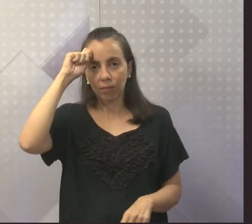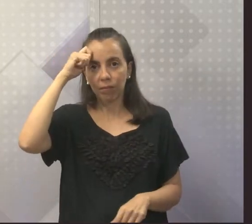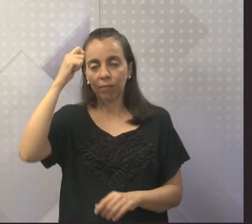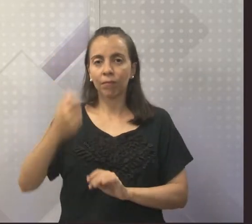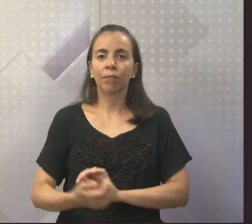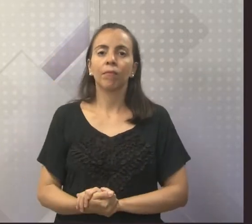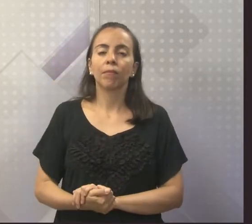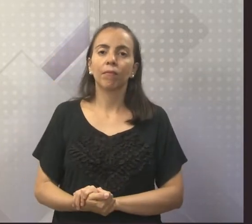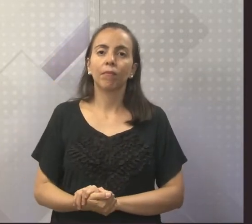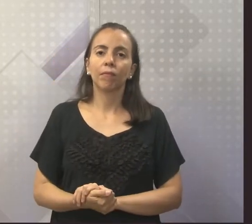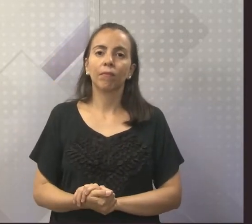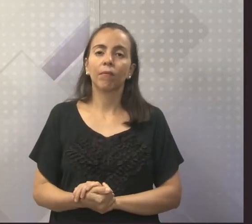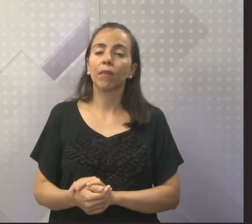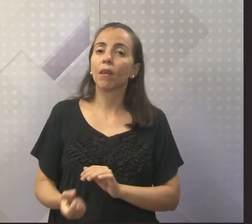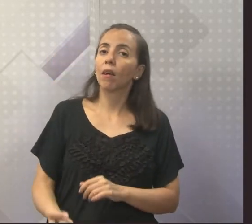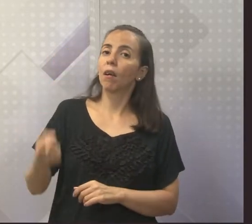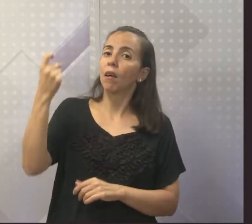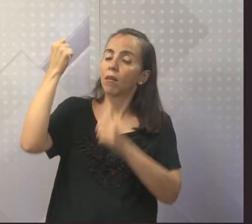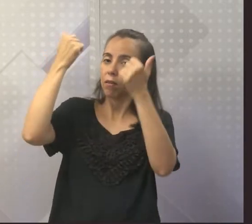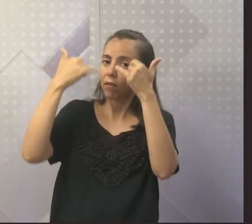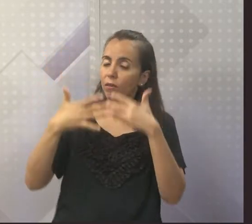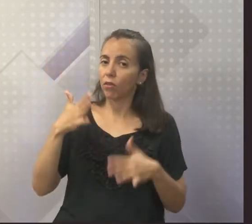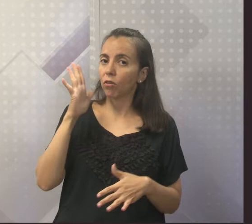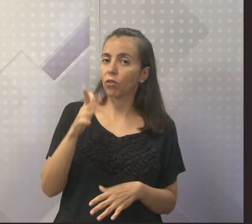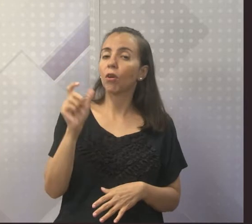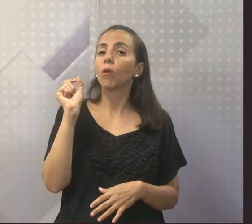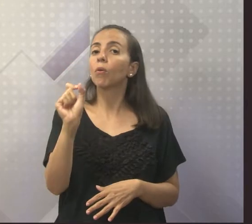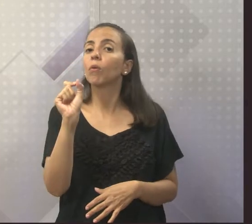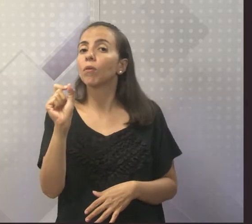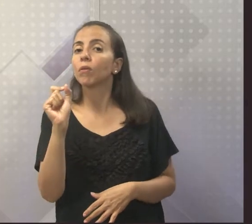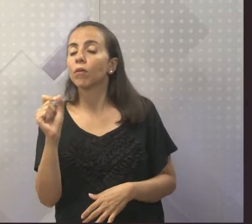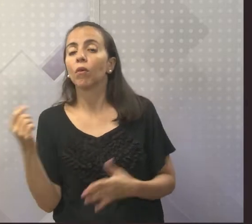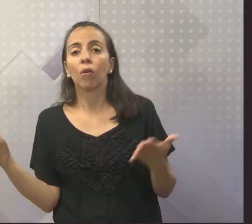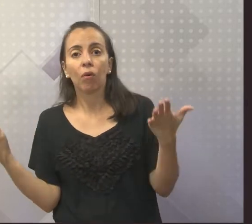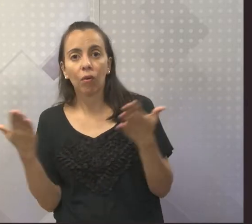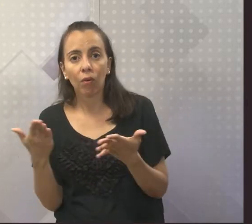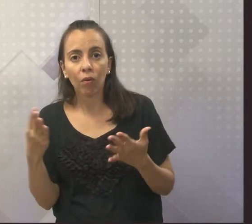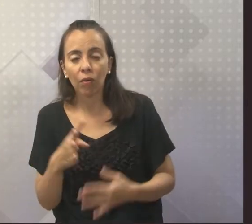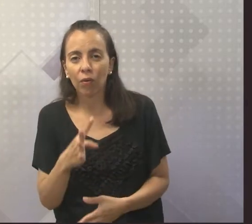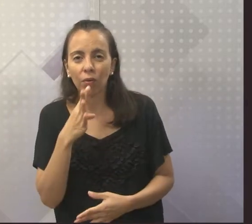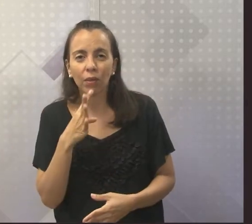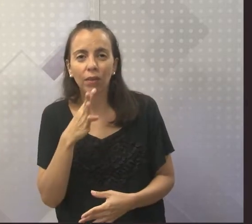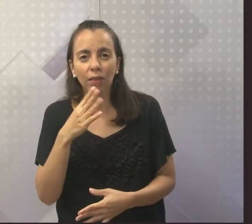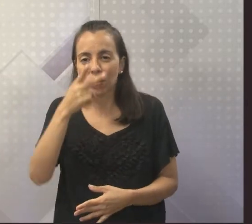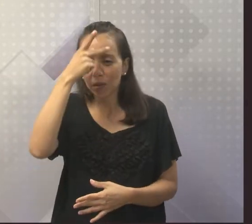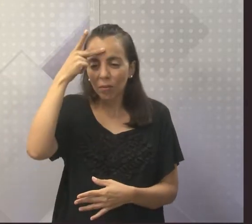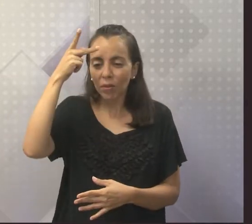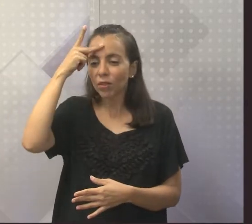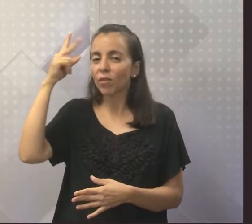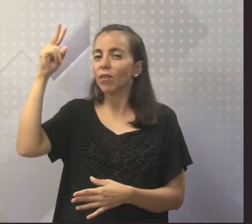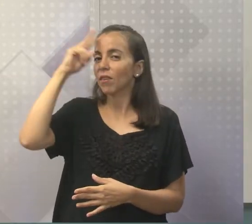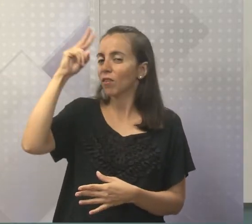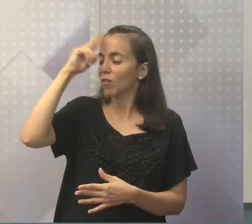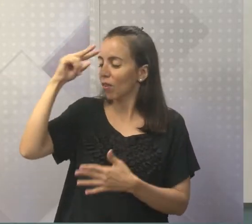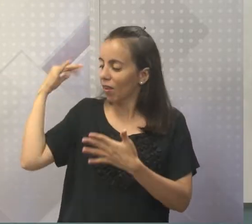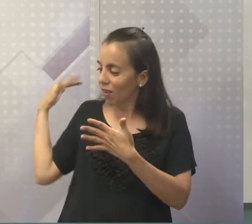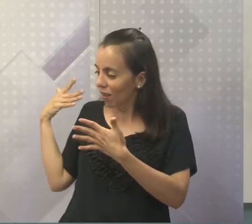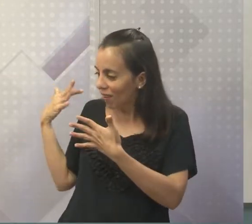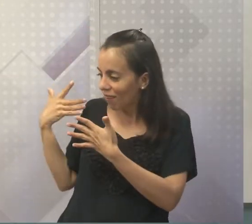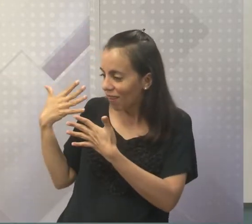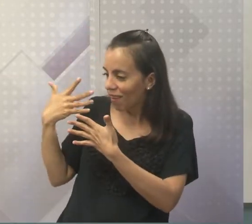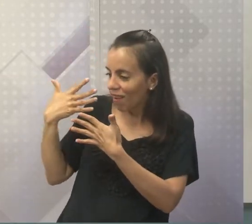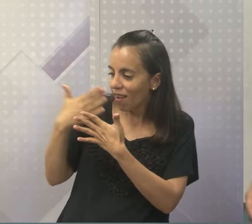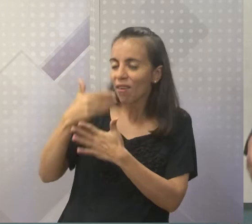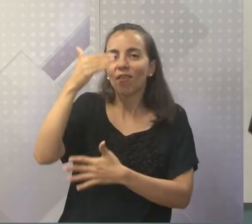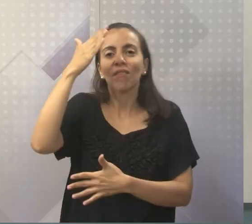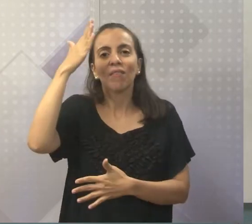como eu falei anteriormente, hoje vamos conhecer alguns heróis negros da história, que talvez você